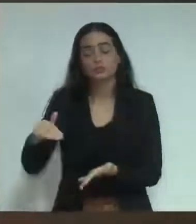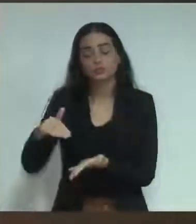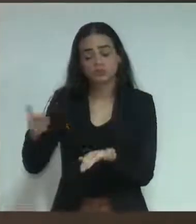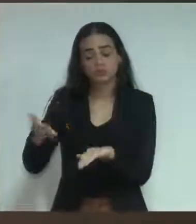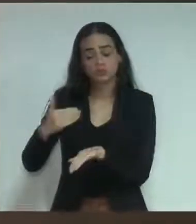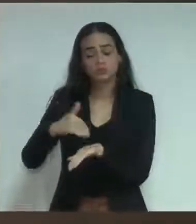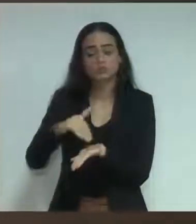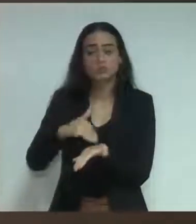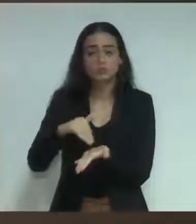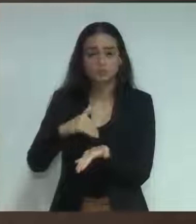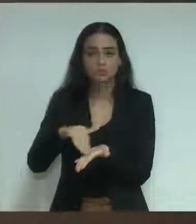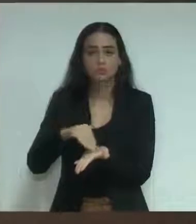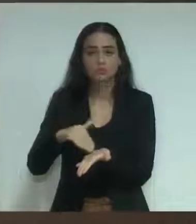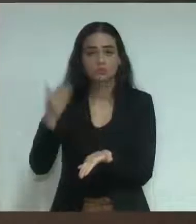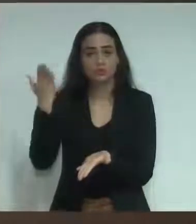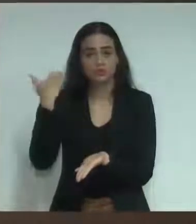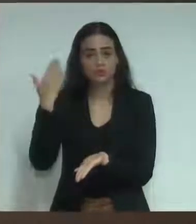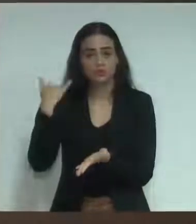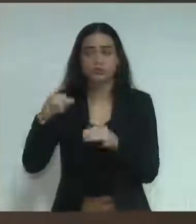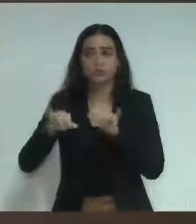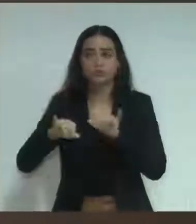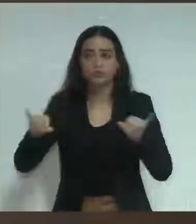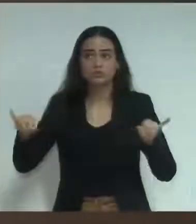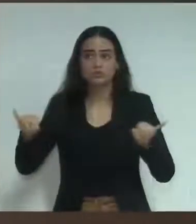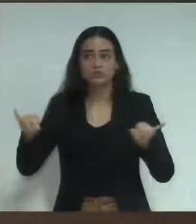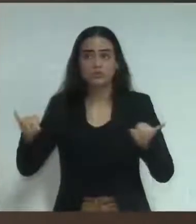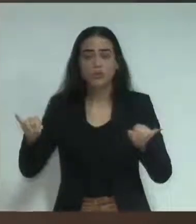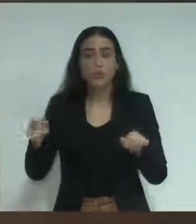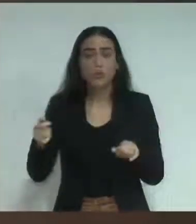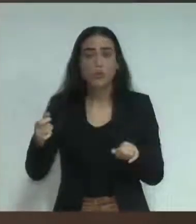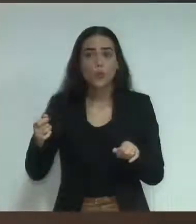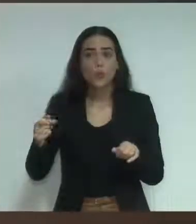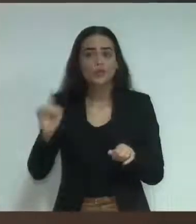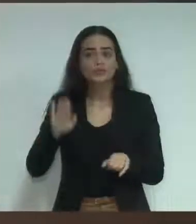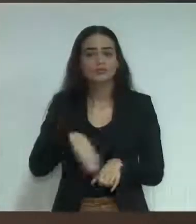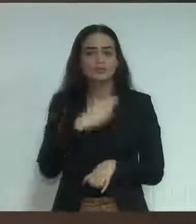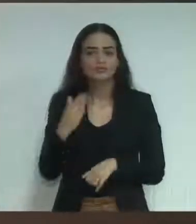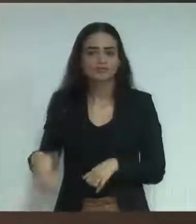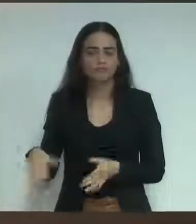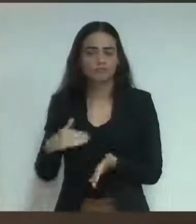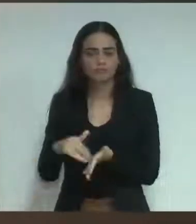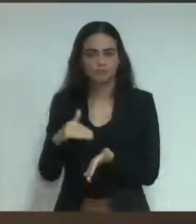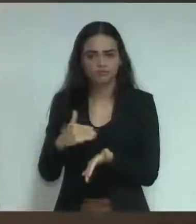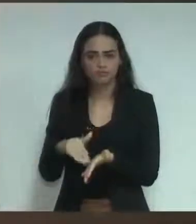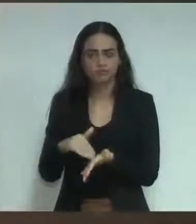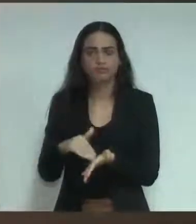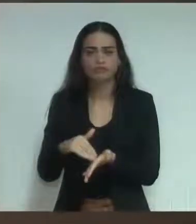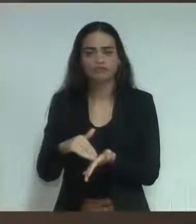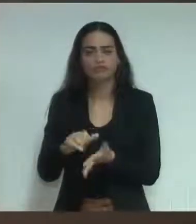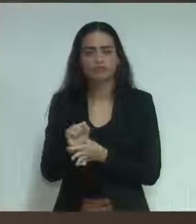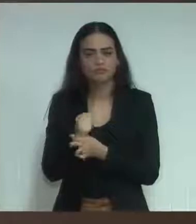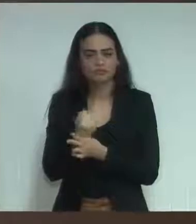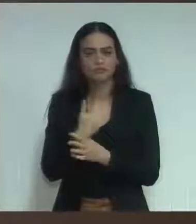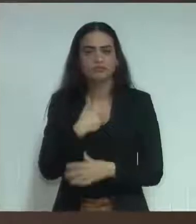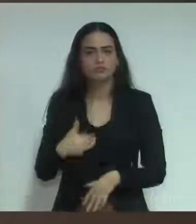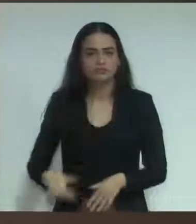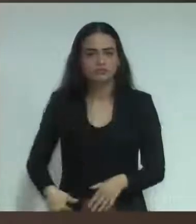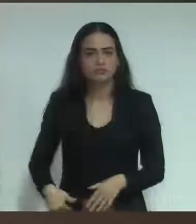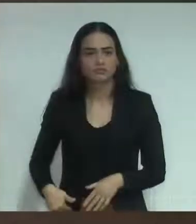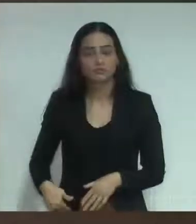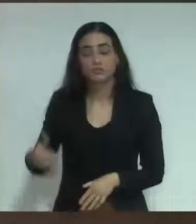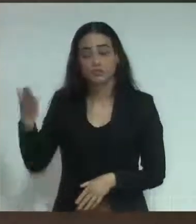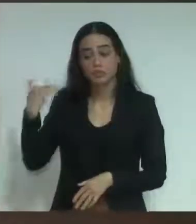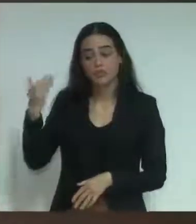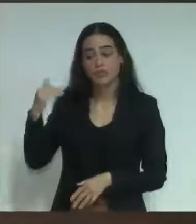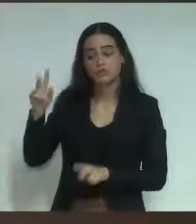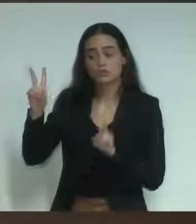poderia ser extinto, ou deixar de existir a Secretaria de Segurança Pública, eu disse isso ao prefeito, em reuniões que